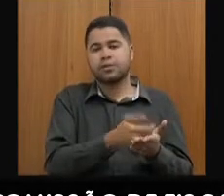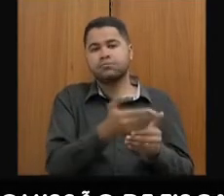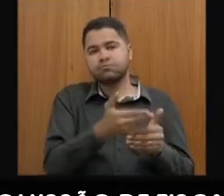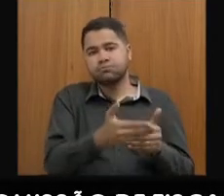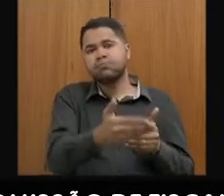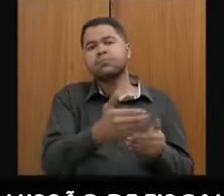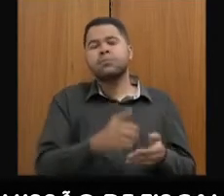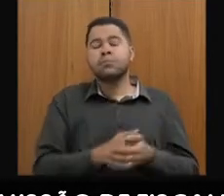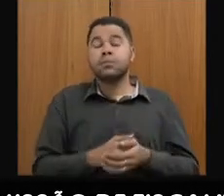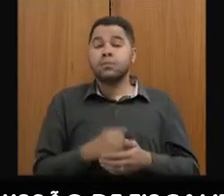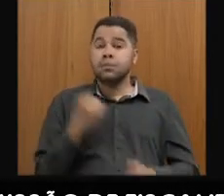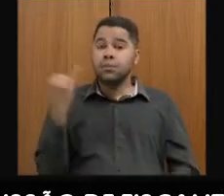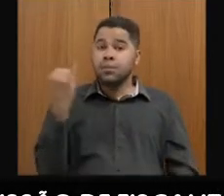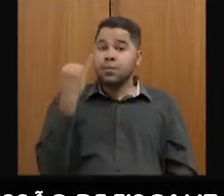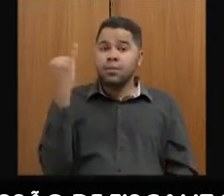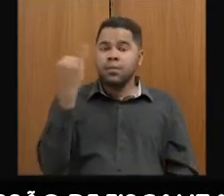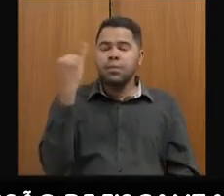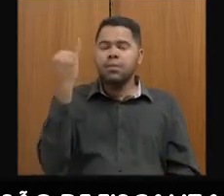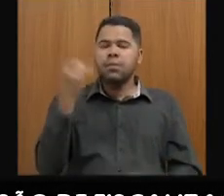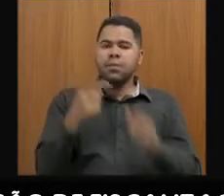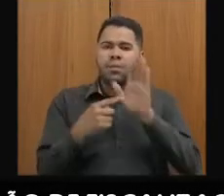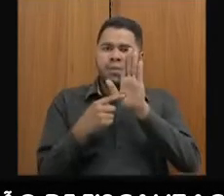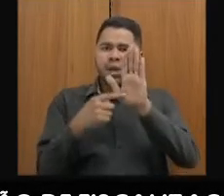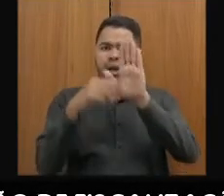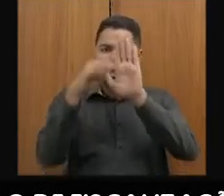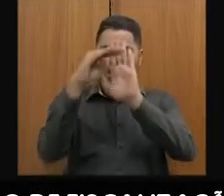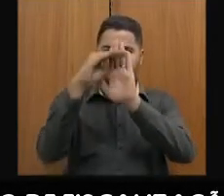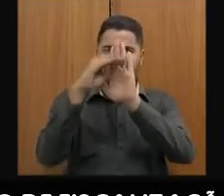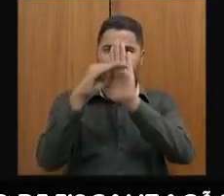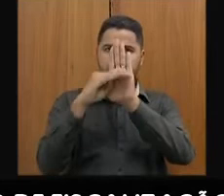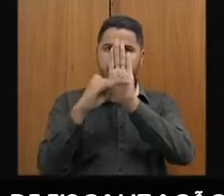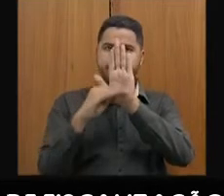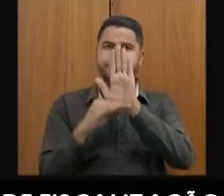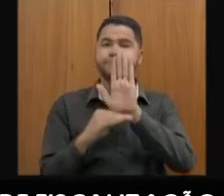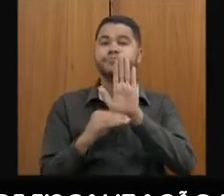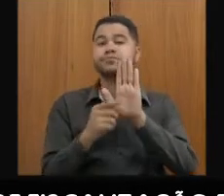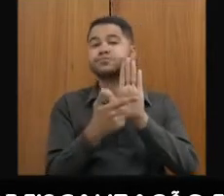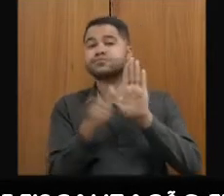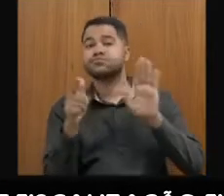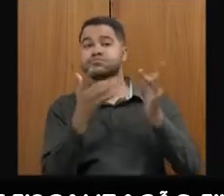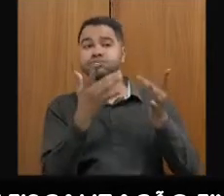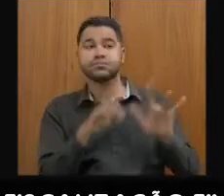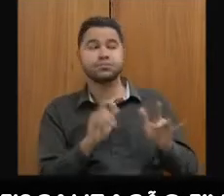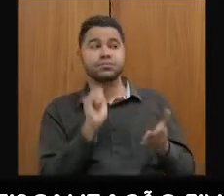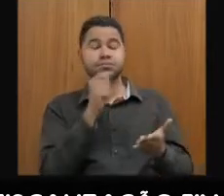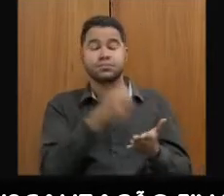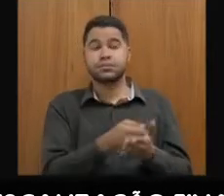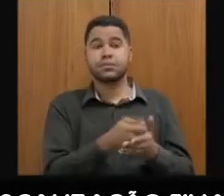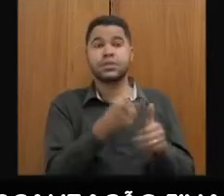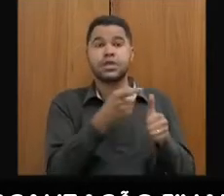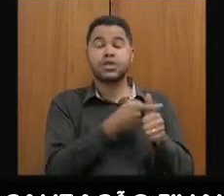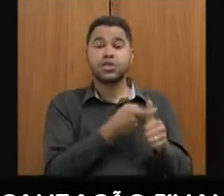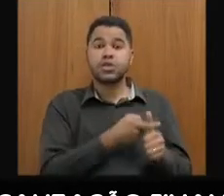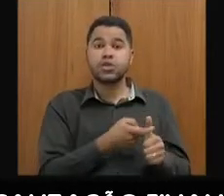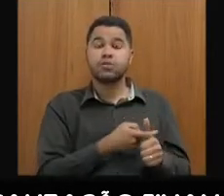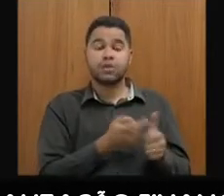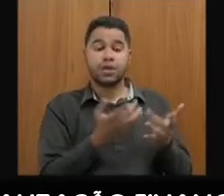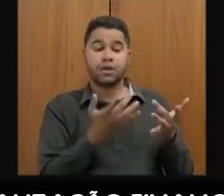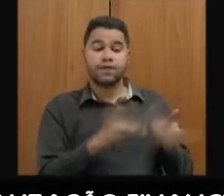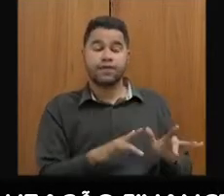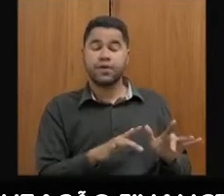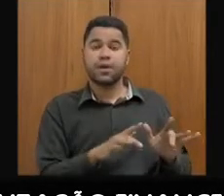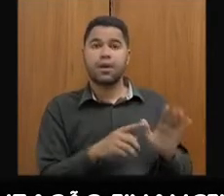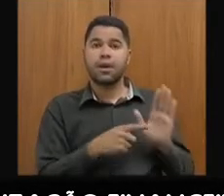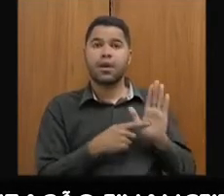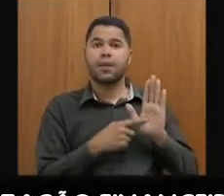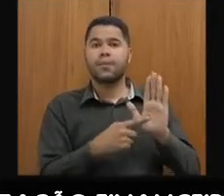isso é importante, porque isso mostra o comportamento do restos a pagar, que é uma dívida que fica e que não